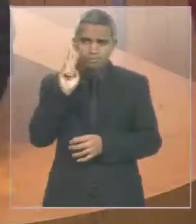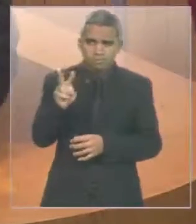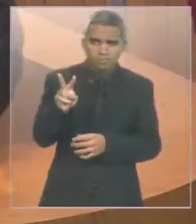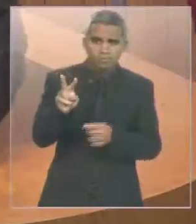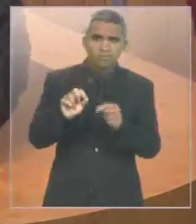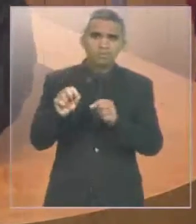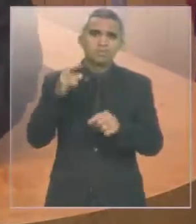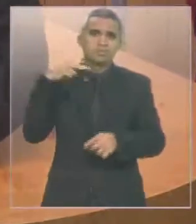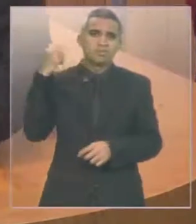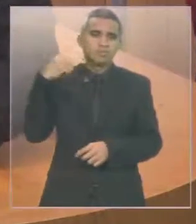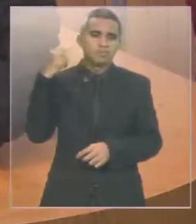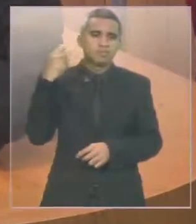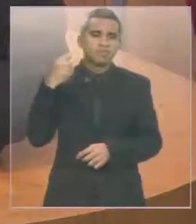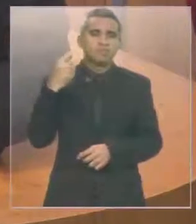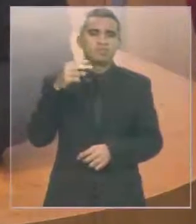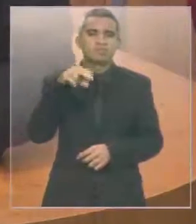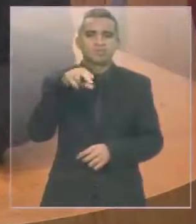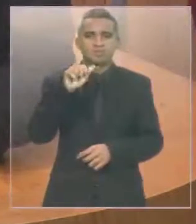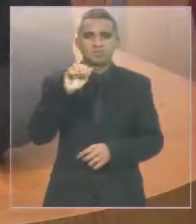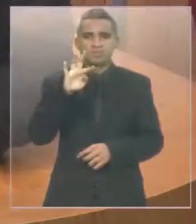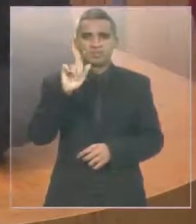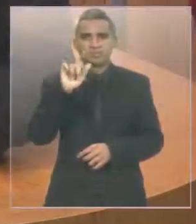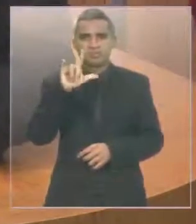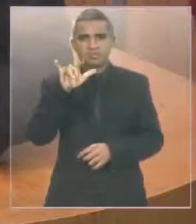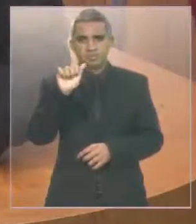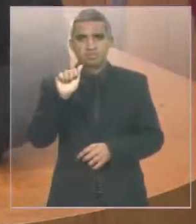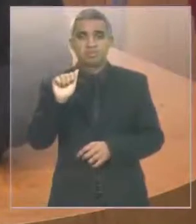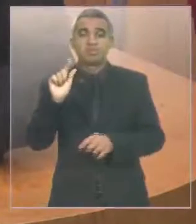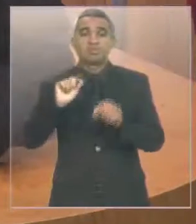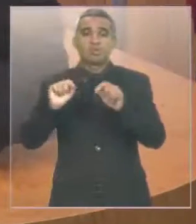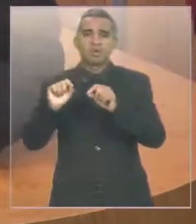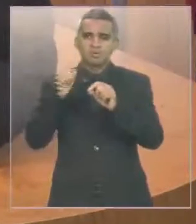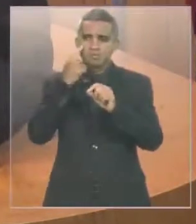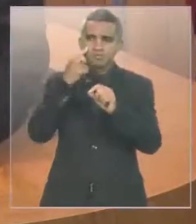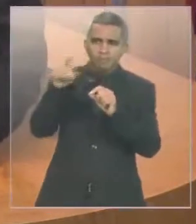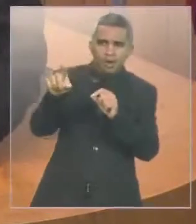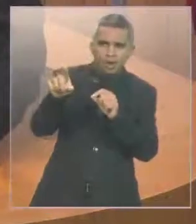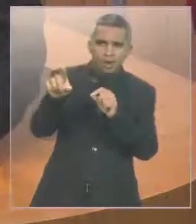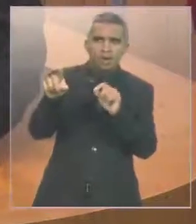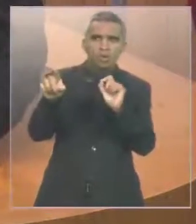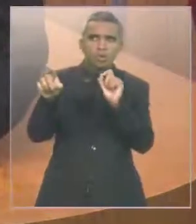denunciou este absurdo.